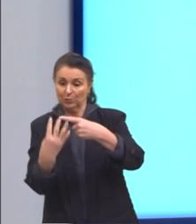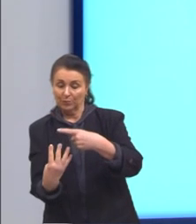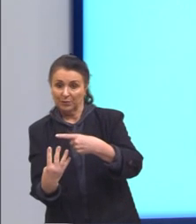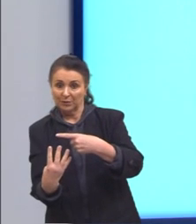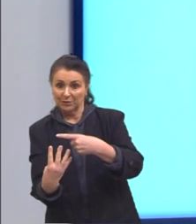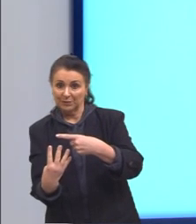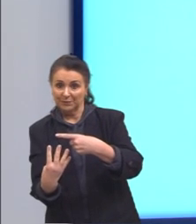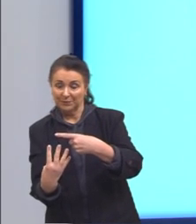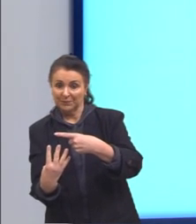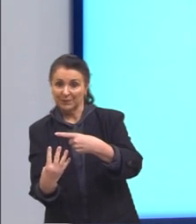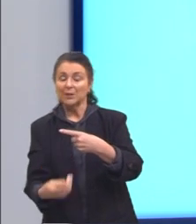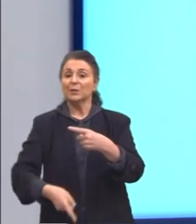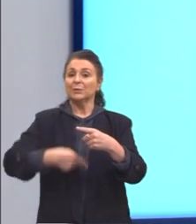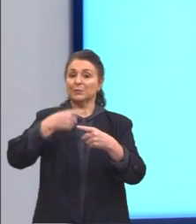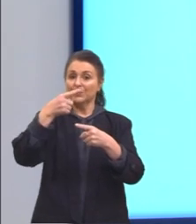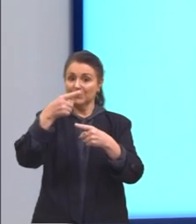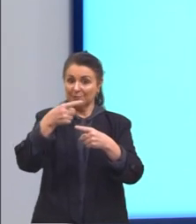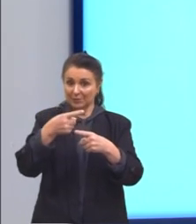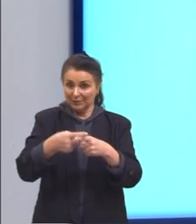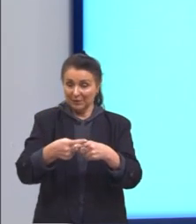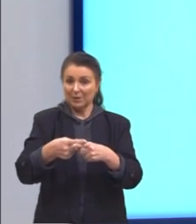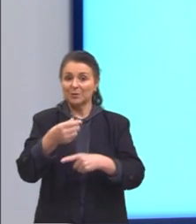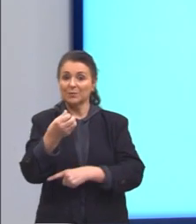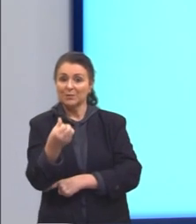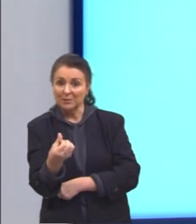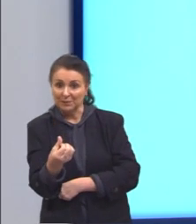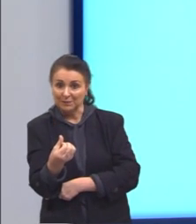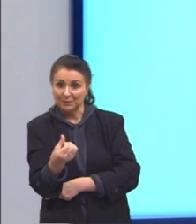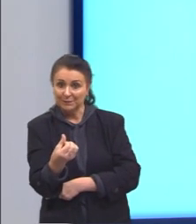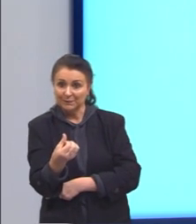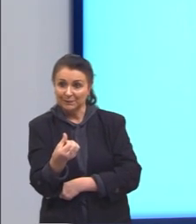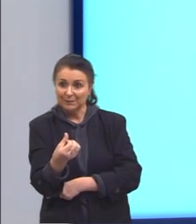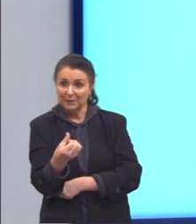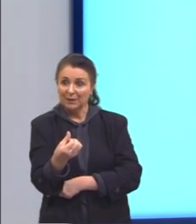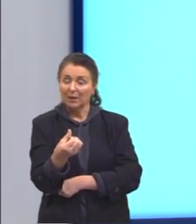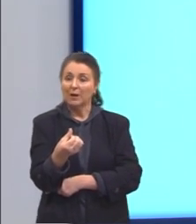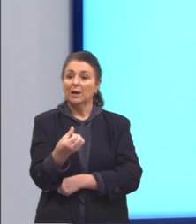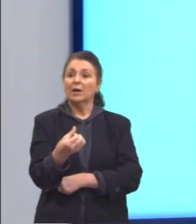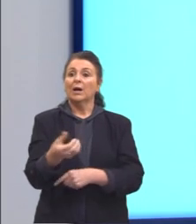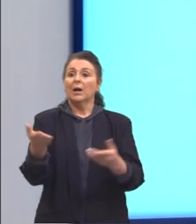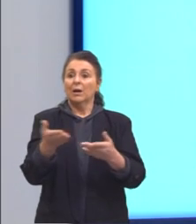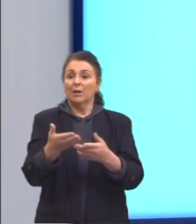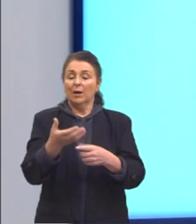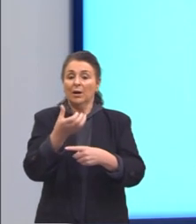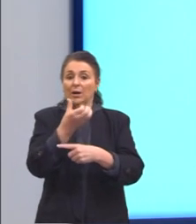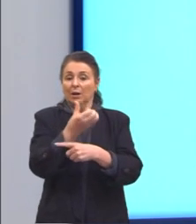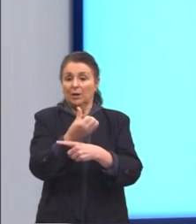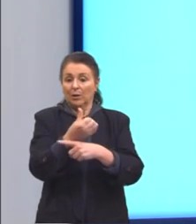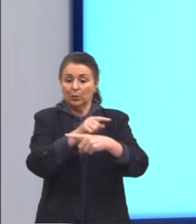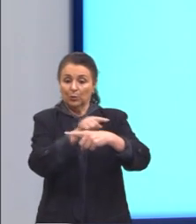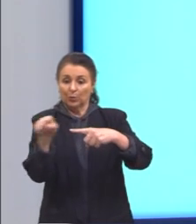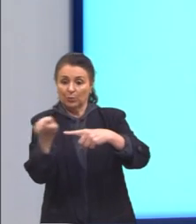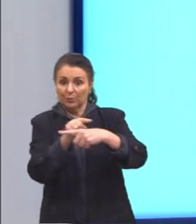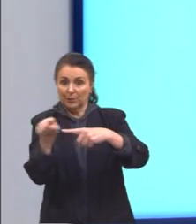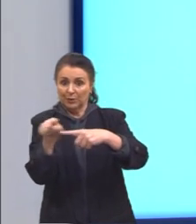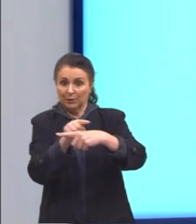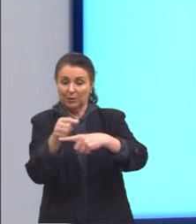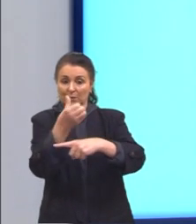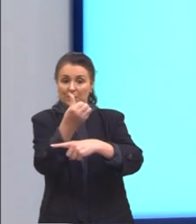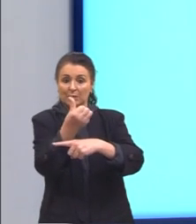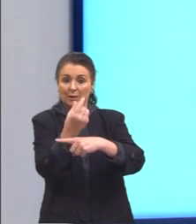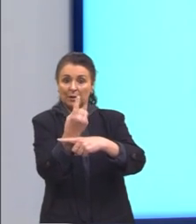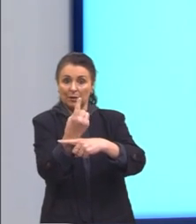e ainda multiplicamos por 6. Aqui, multiplicamos, então, o numerador, né, chegando em